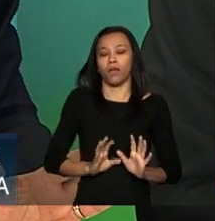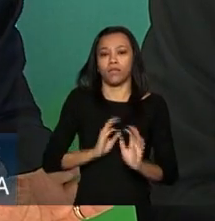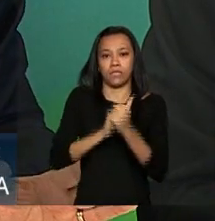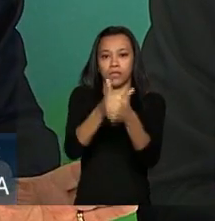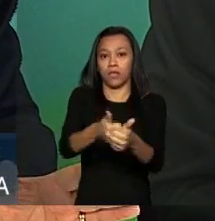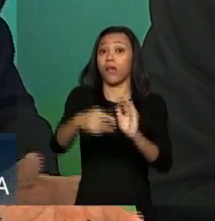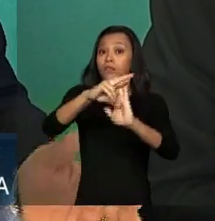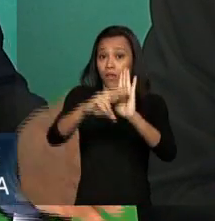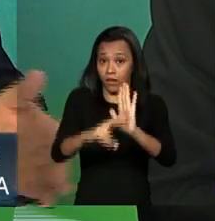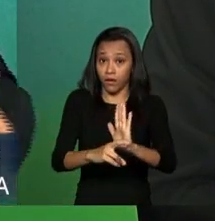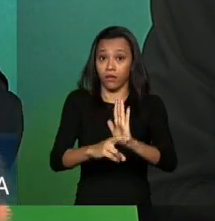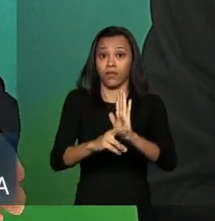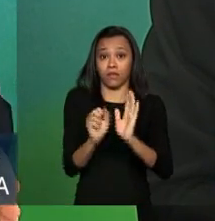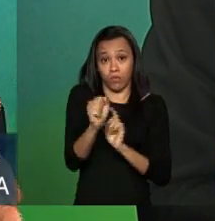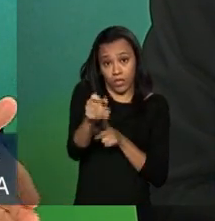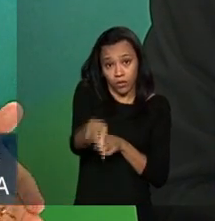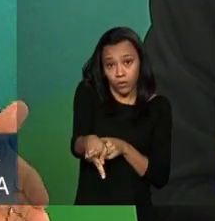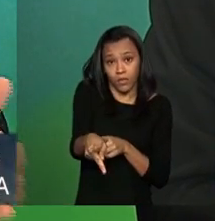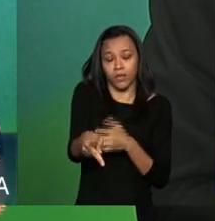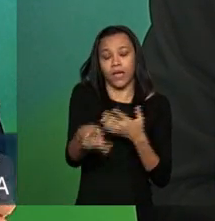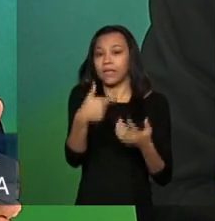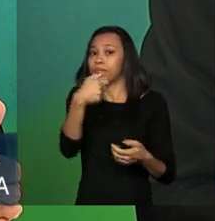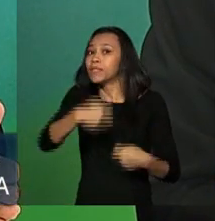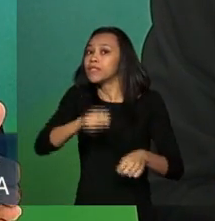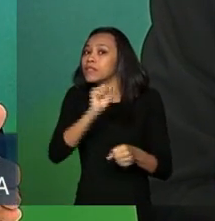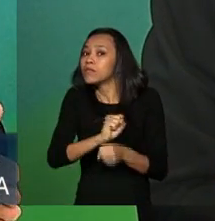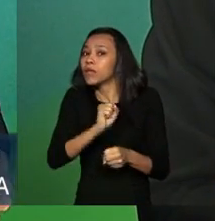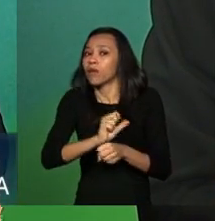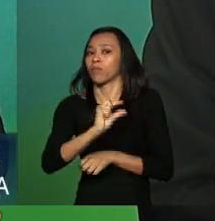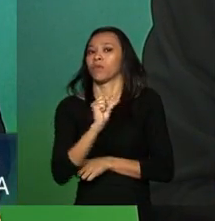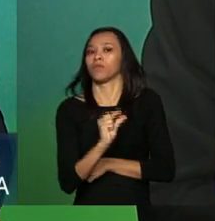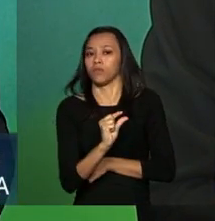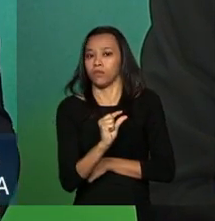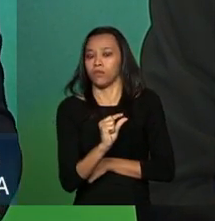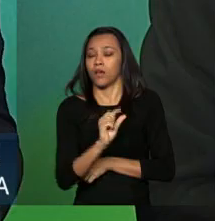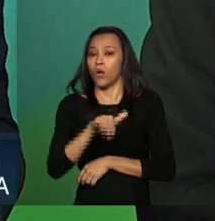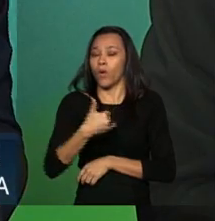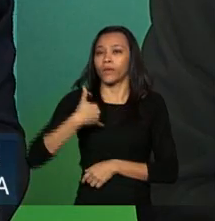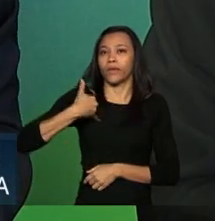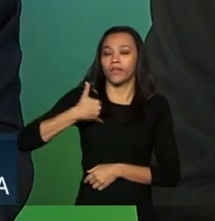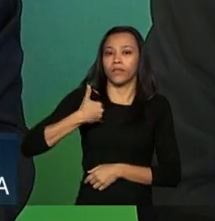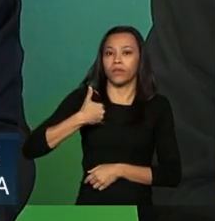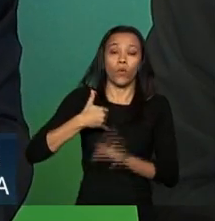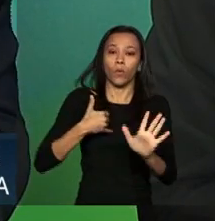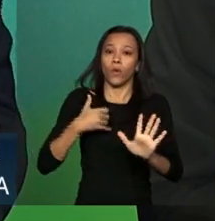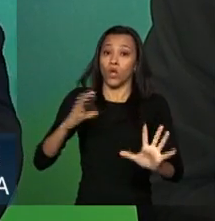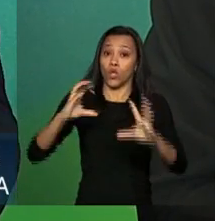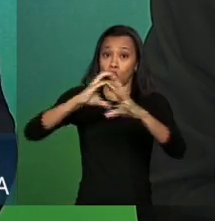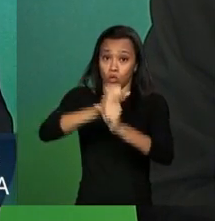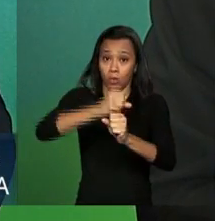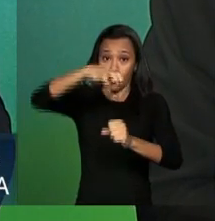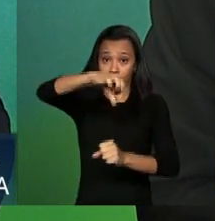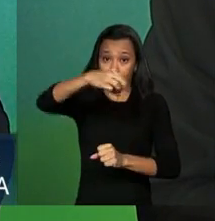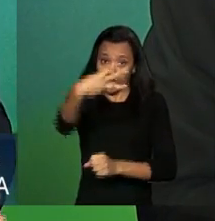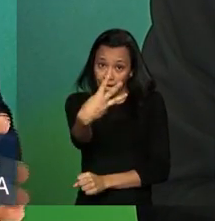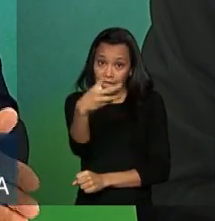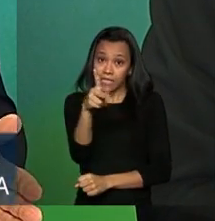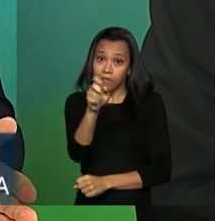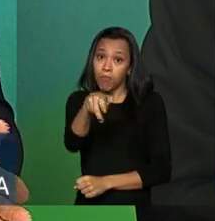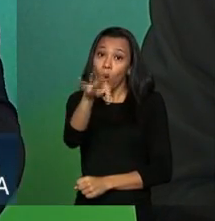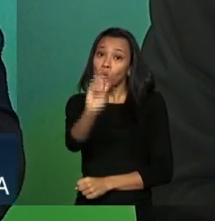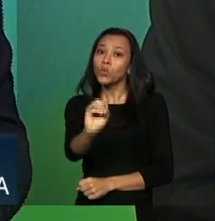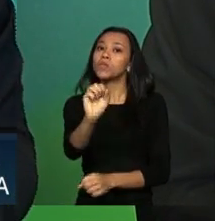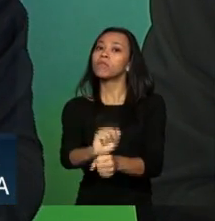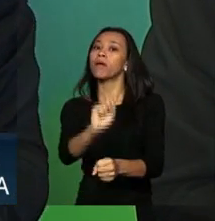fator previdenciário? Ele tem que esperar um pouquinho mais. Quando ele tem 93 pontos, quanto ele tem que esperar mais?